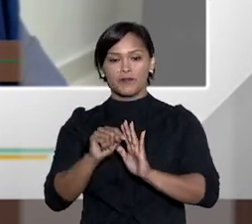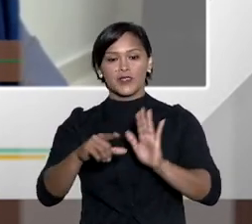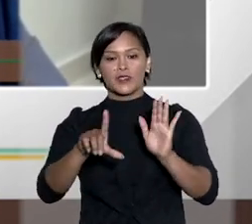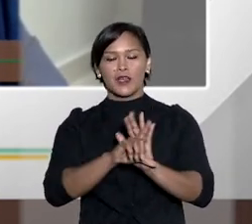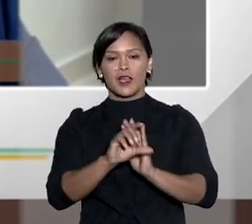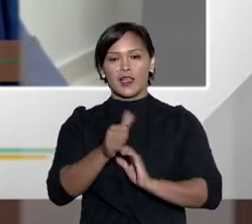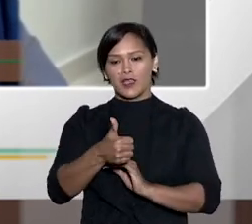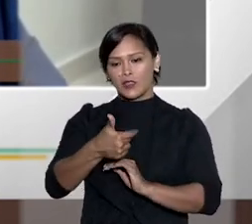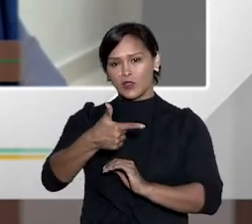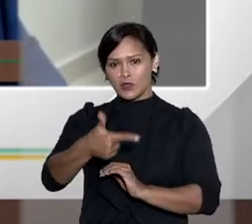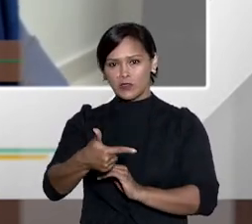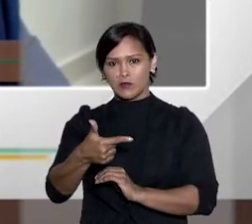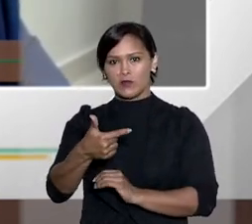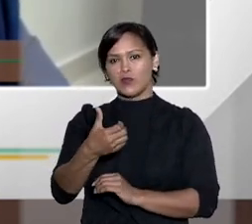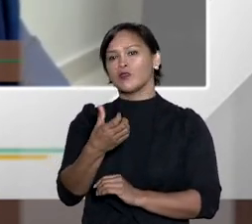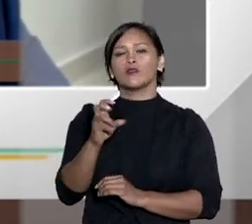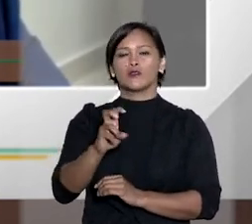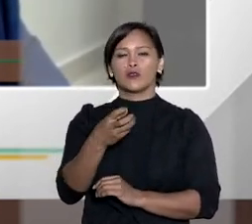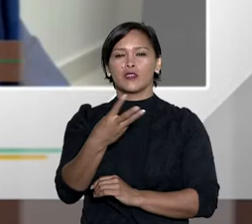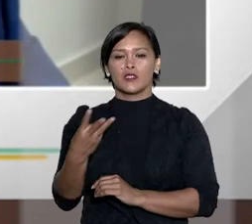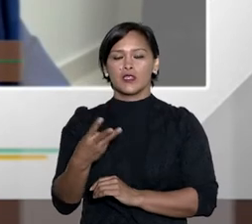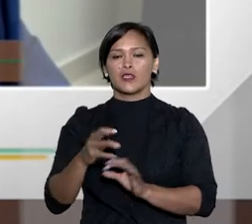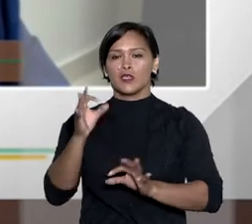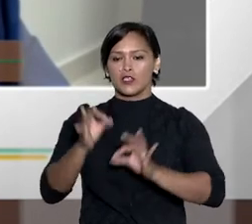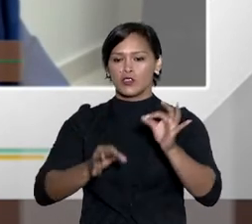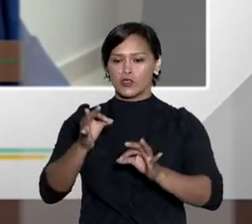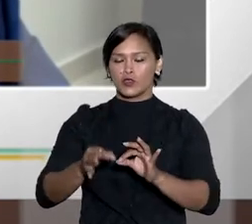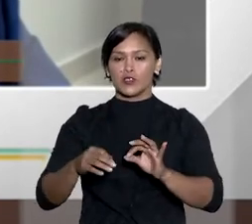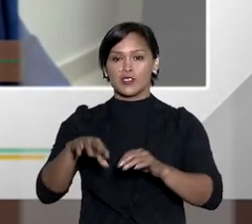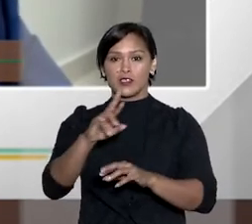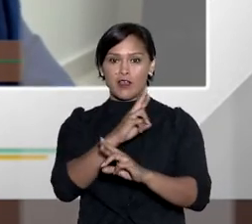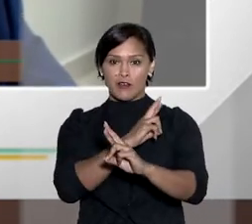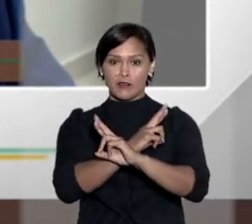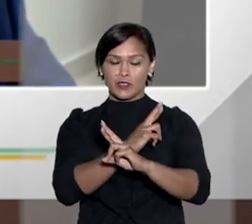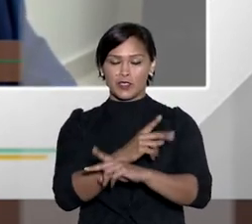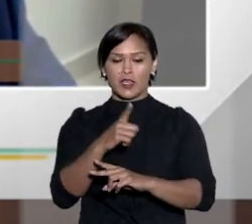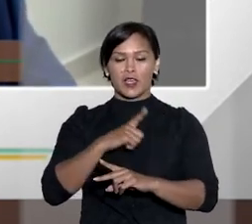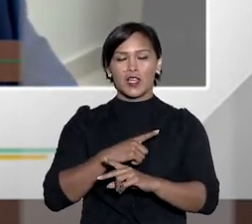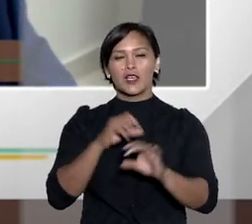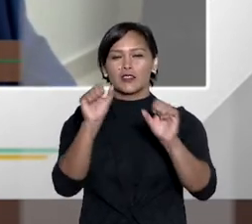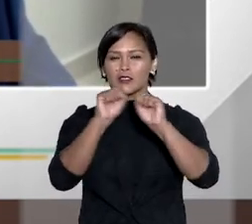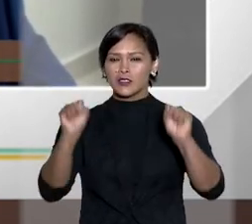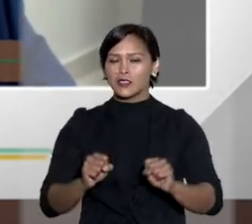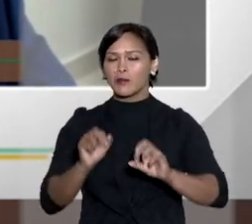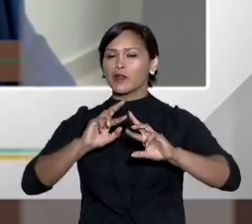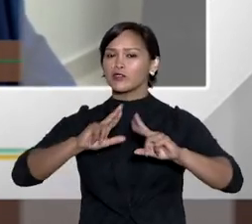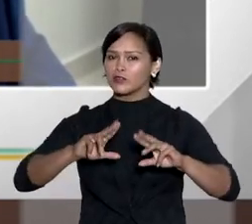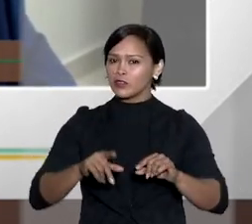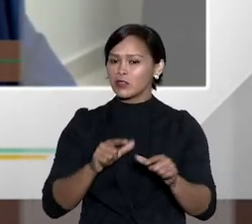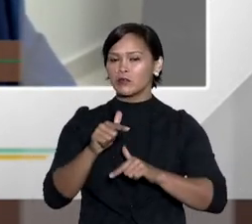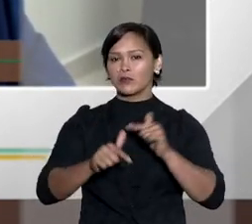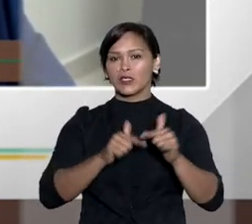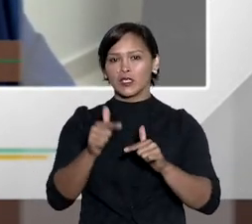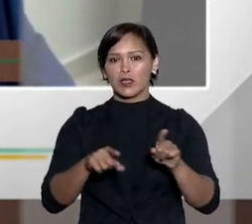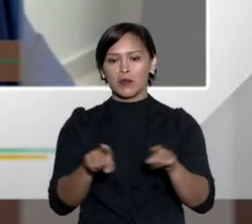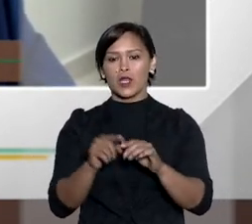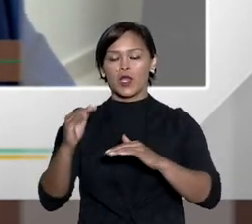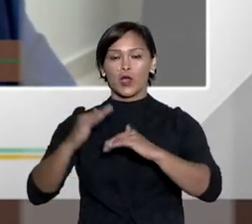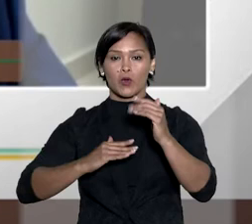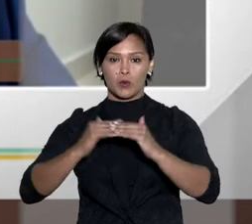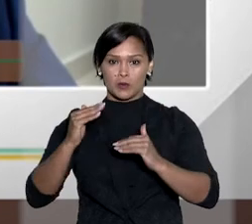.153, que é a lei dos juizados da fazenda pública, ela tem uma sistemática diferente para trabalhar a competência.